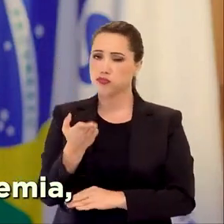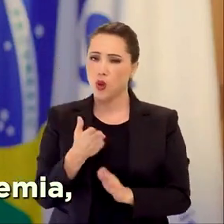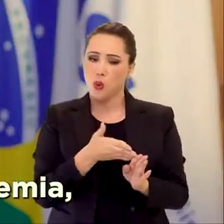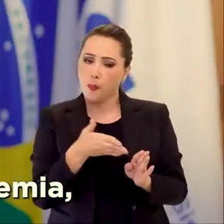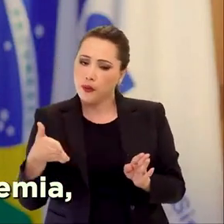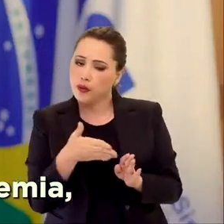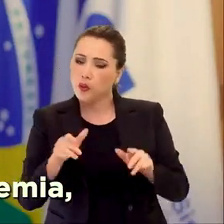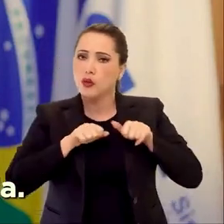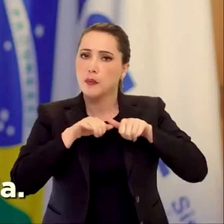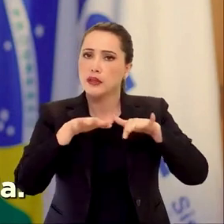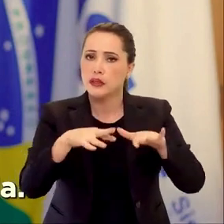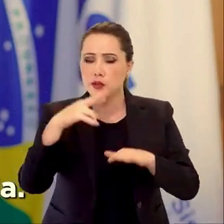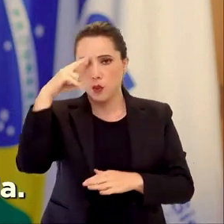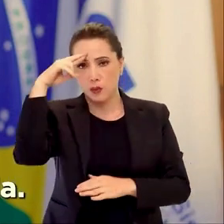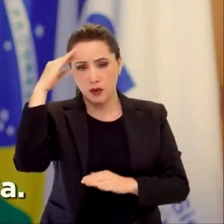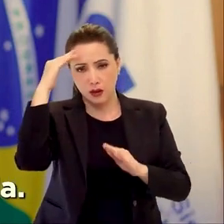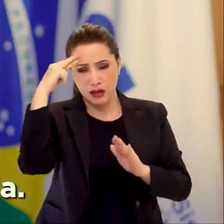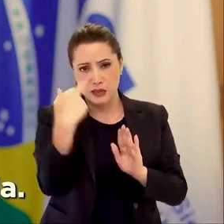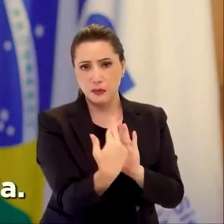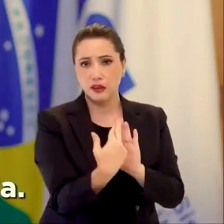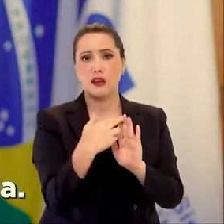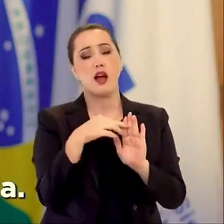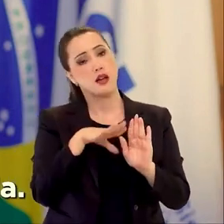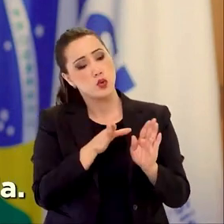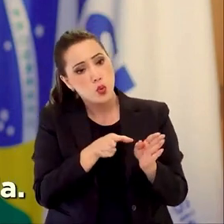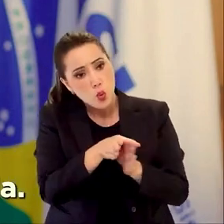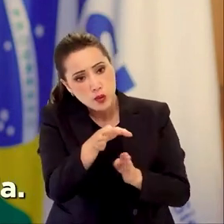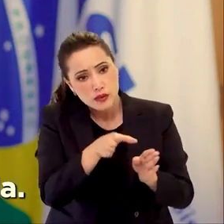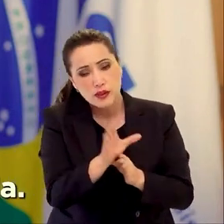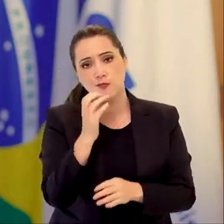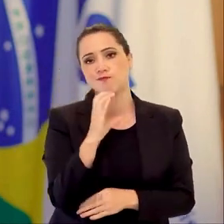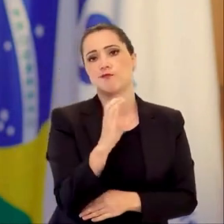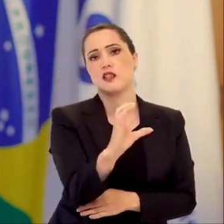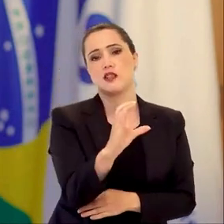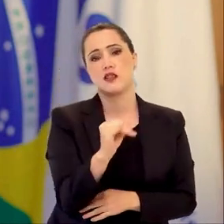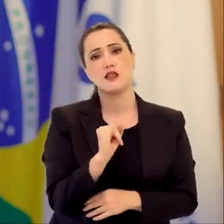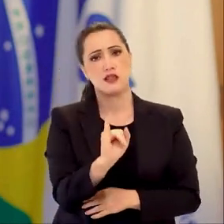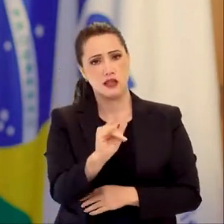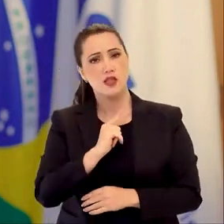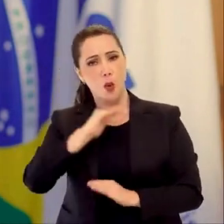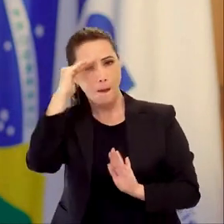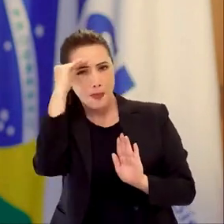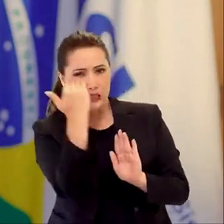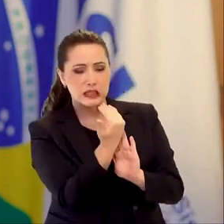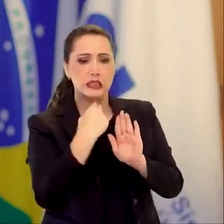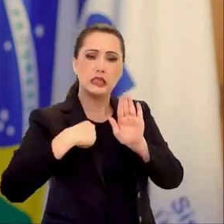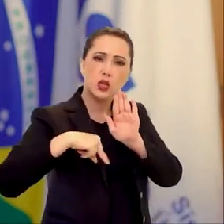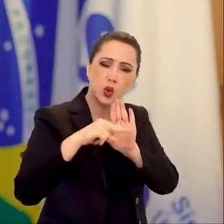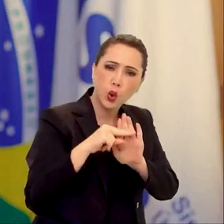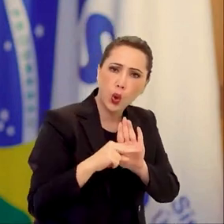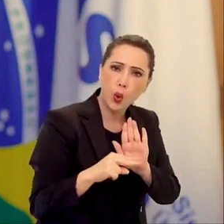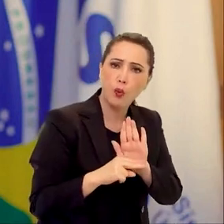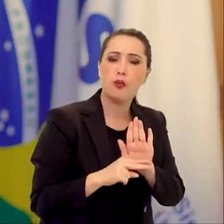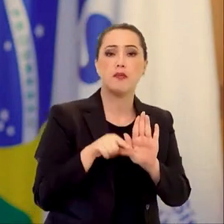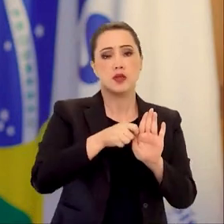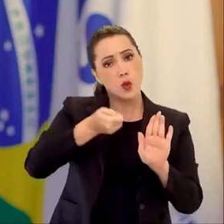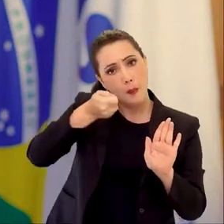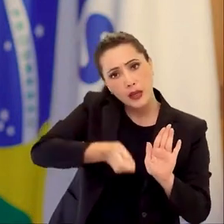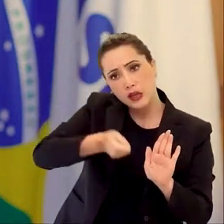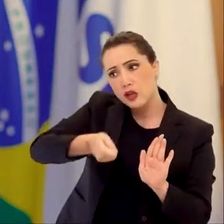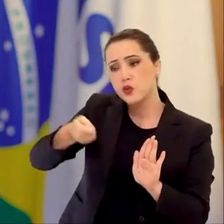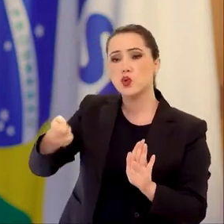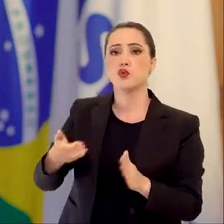toda a pandemia, respeitasse as recomendações da ciência. Se fossem seguidas e cumpridas as